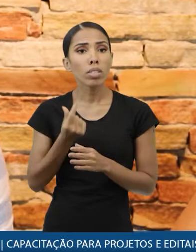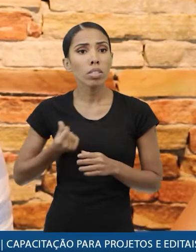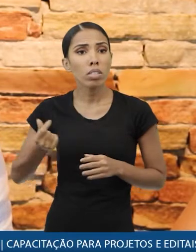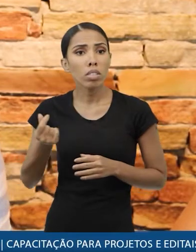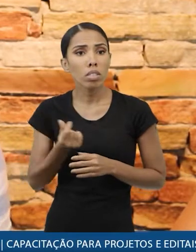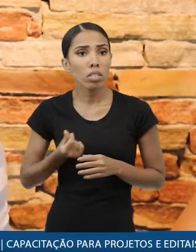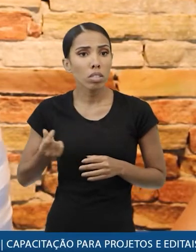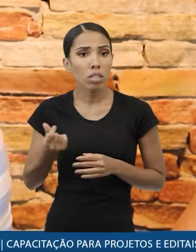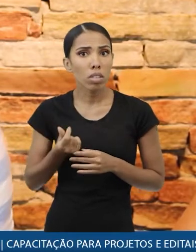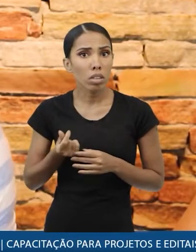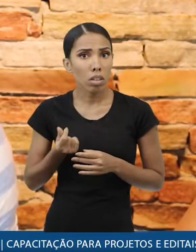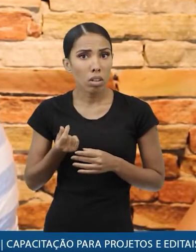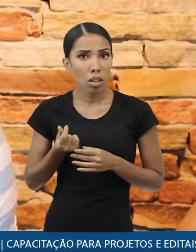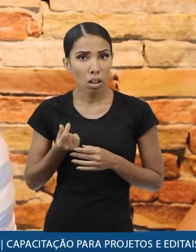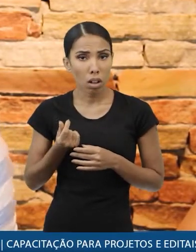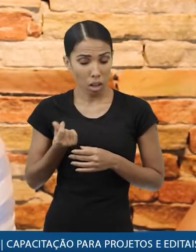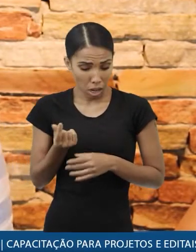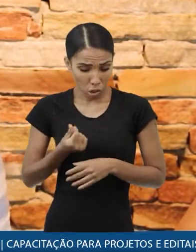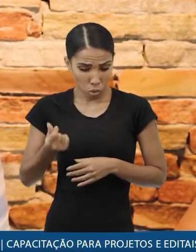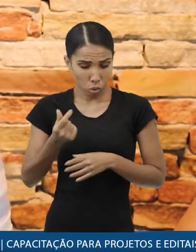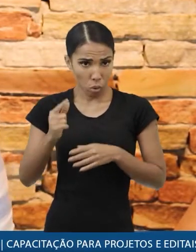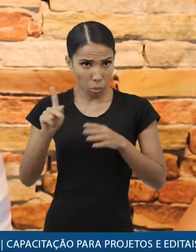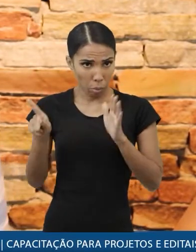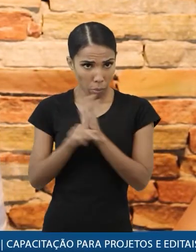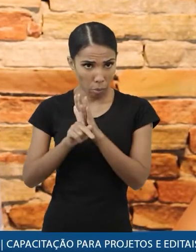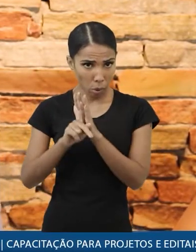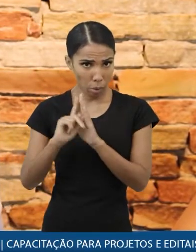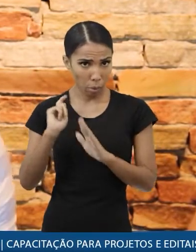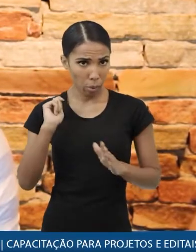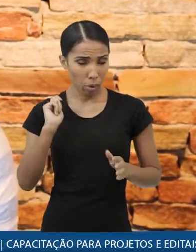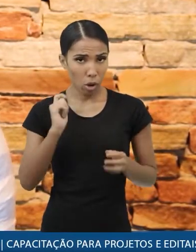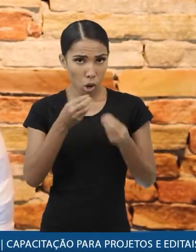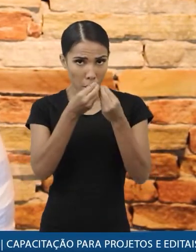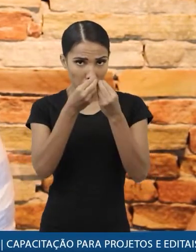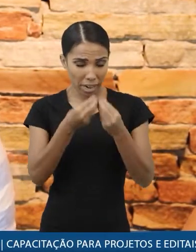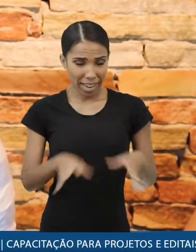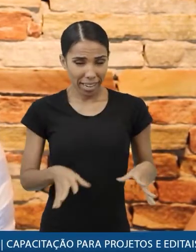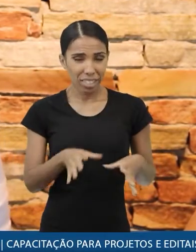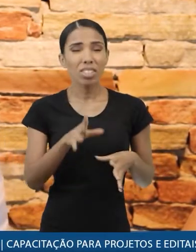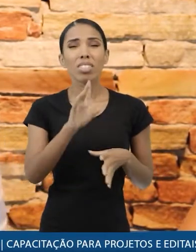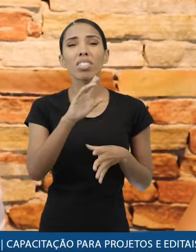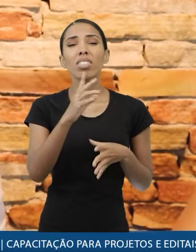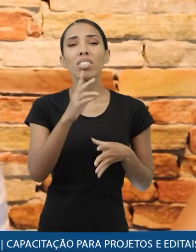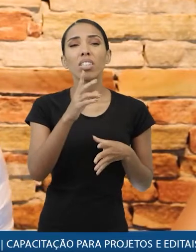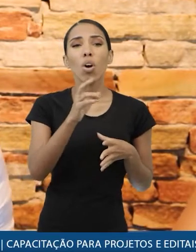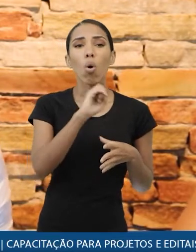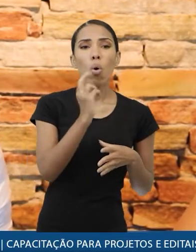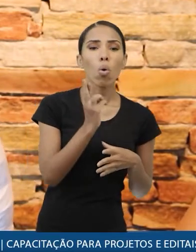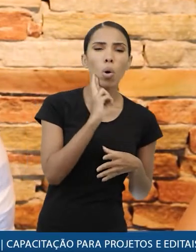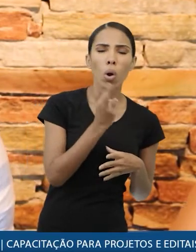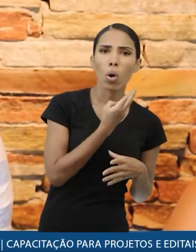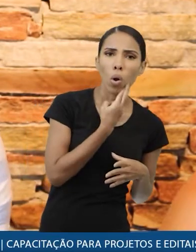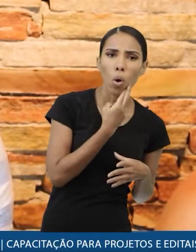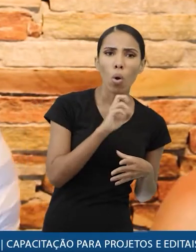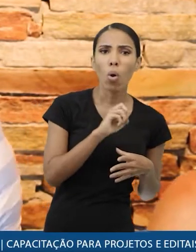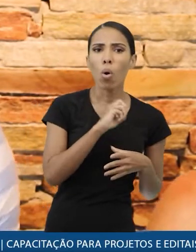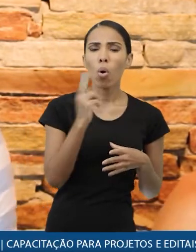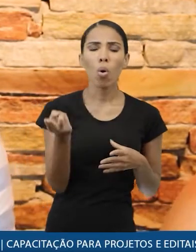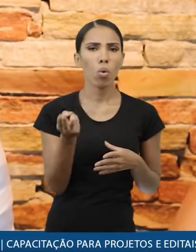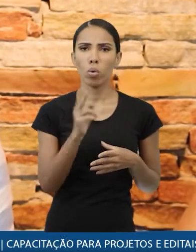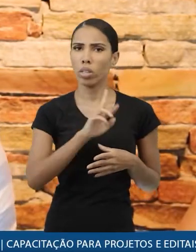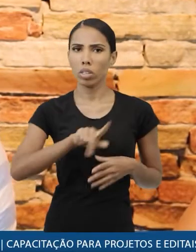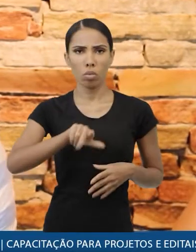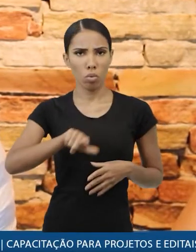e aquele orçamento, ele não é do proponente ele não é para custear custos ou do restaurante ou as